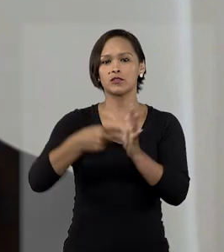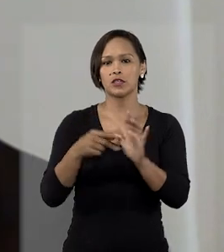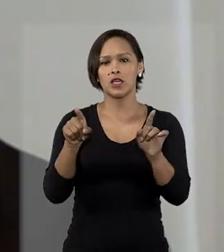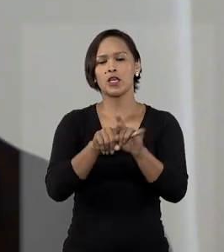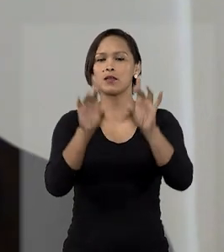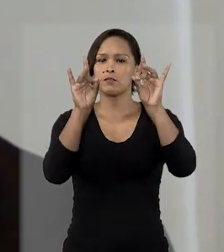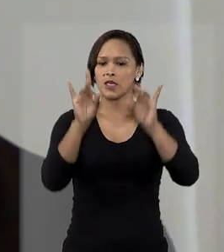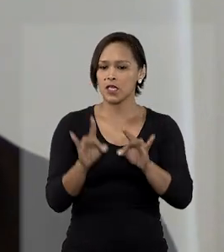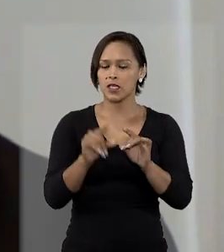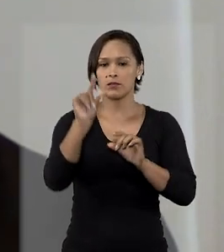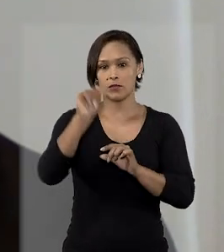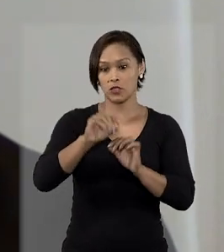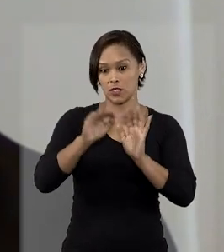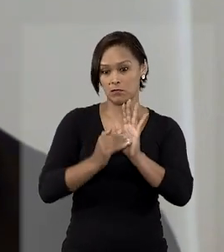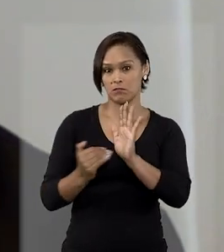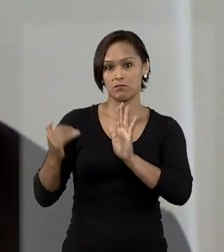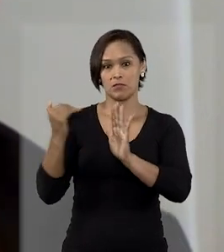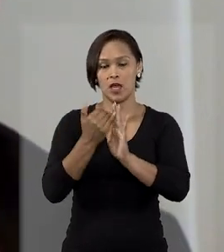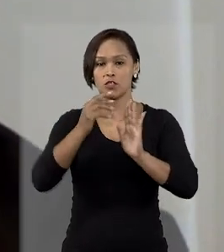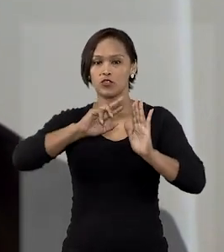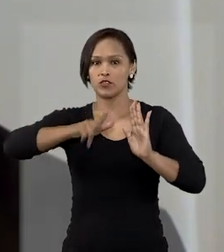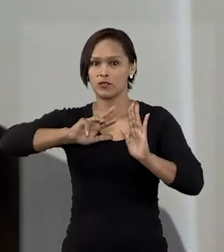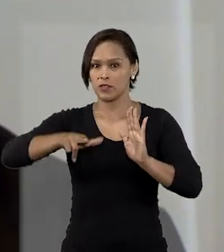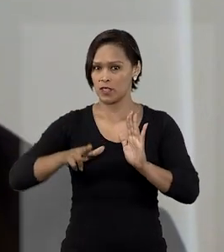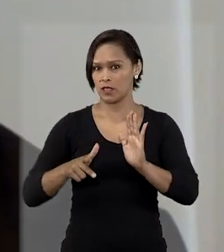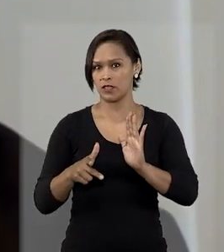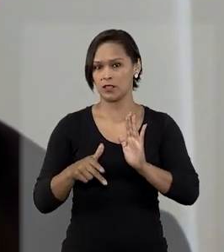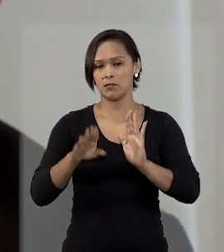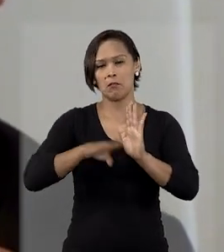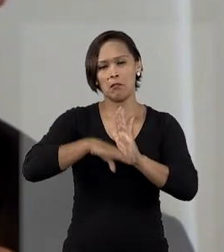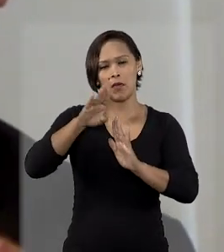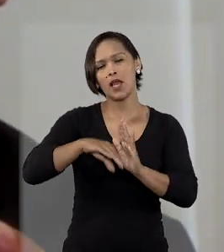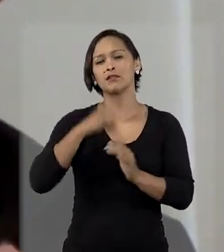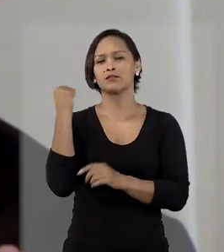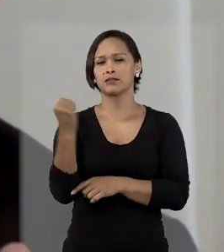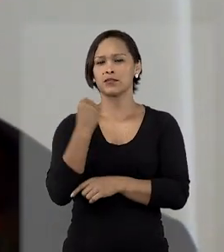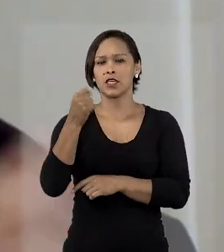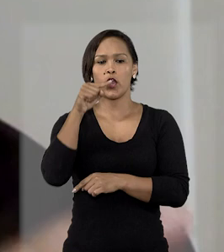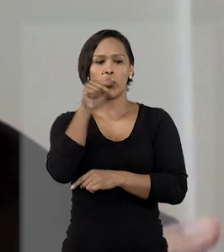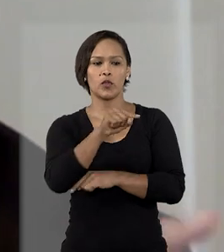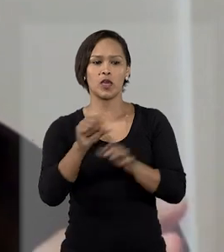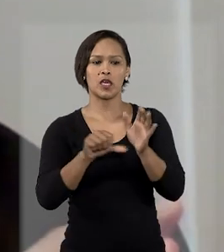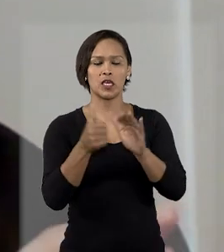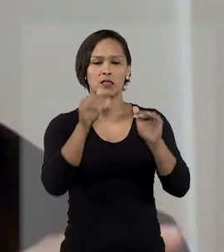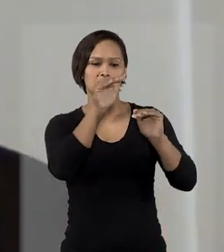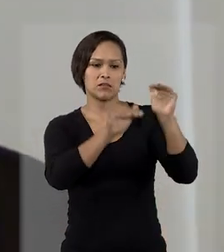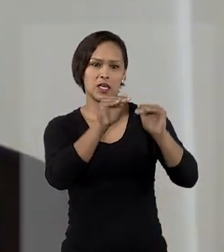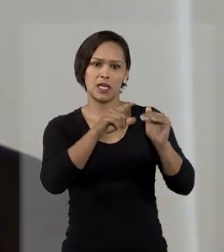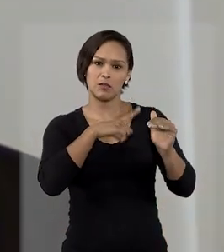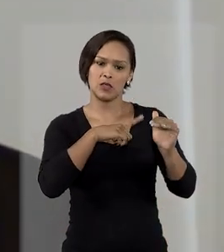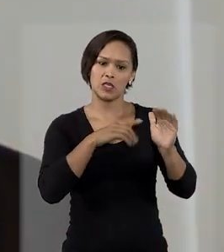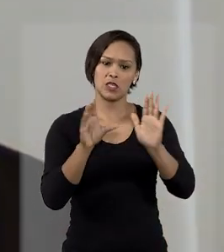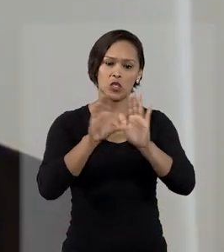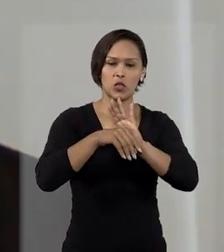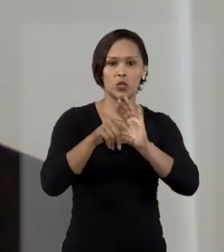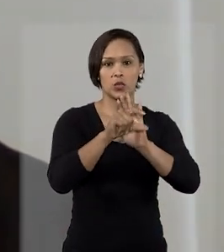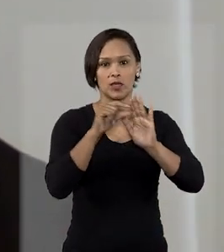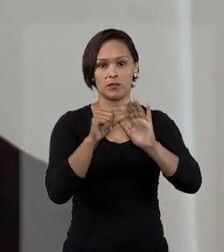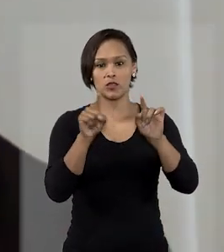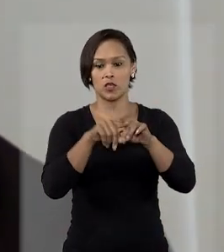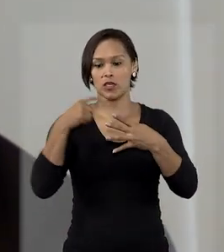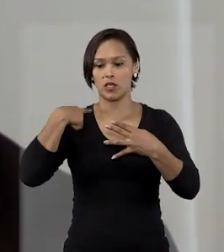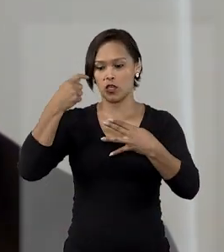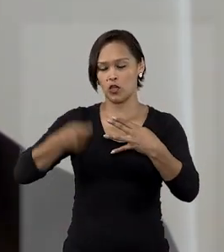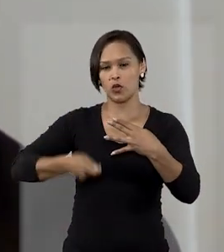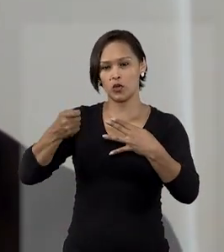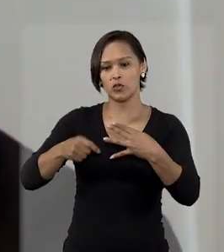e máximos diferentes, mais graves do que aqueles parâmetros previstos no caso. O juiz, no caso concreto,